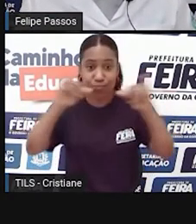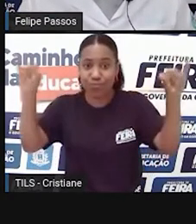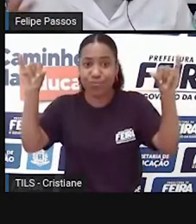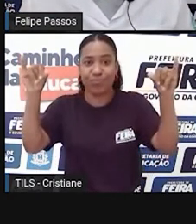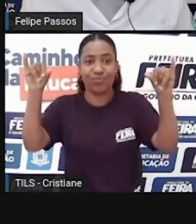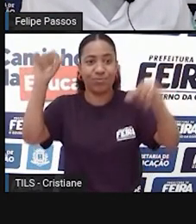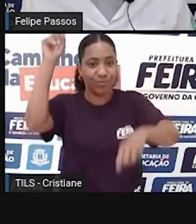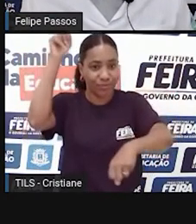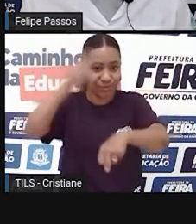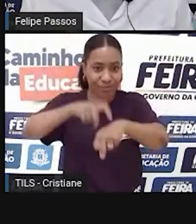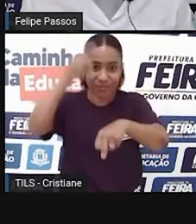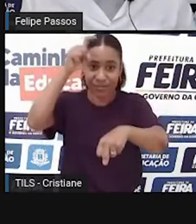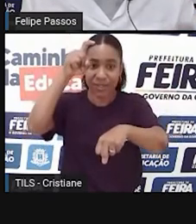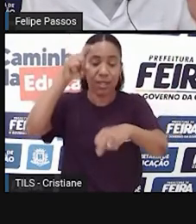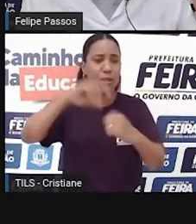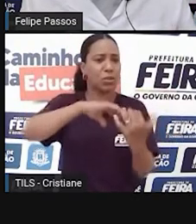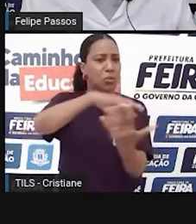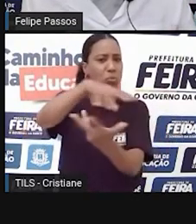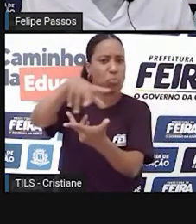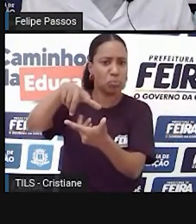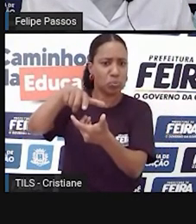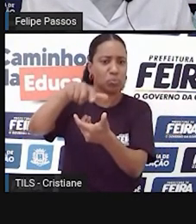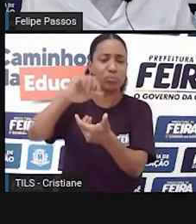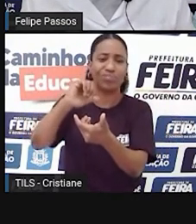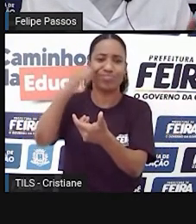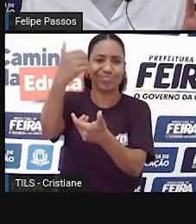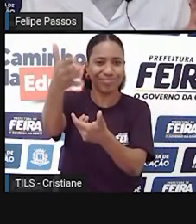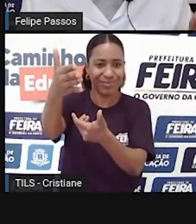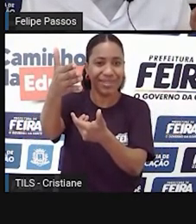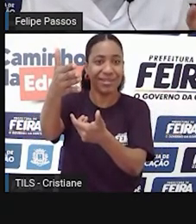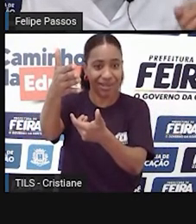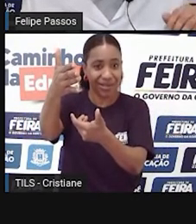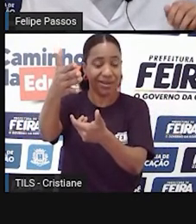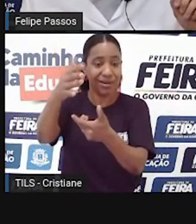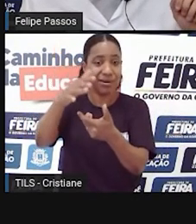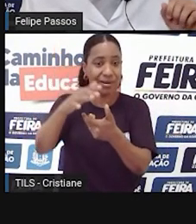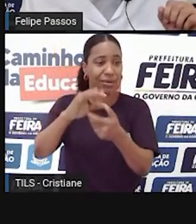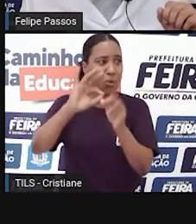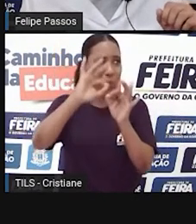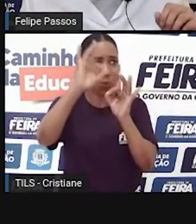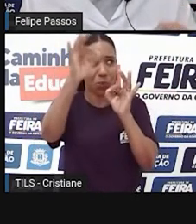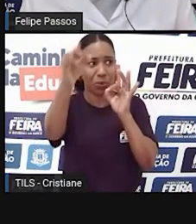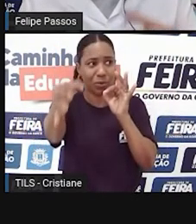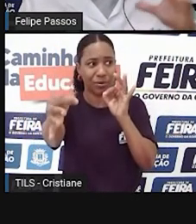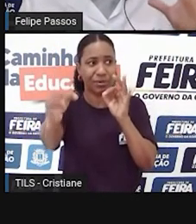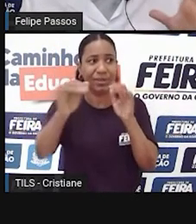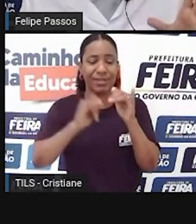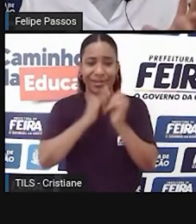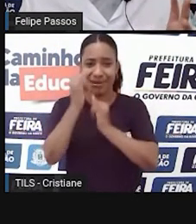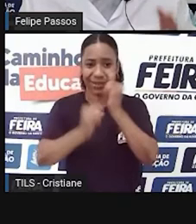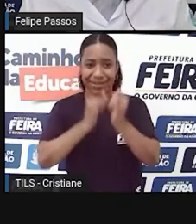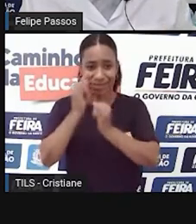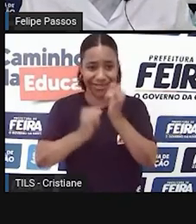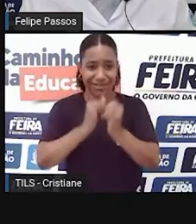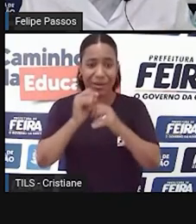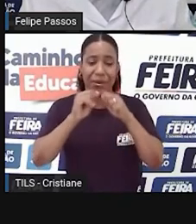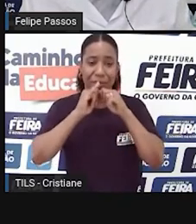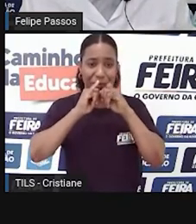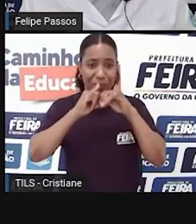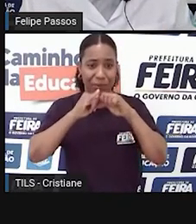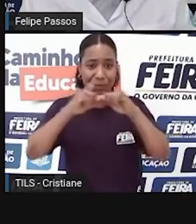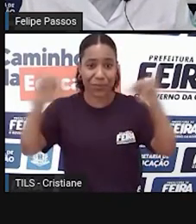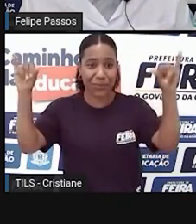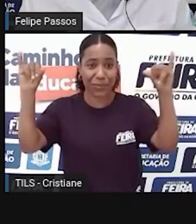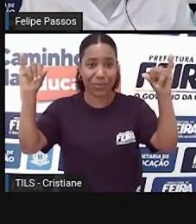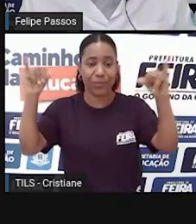no outro lado do mundo. Eu lembro de, recentemente, alguns meses atrás, teve uma explosão muito grande lá